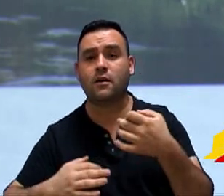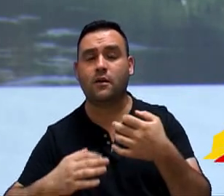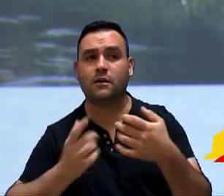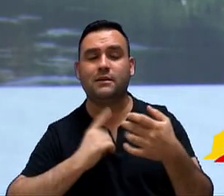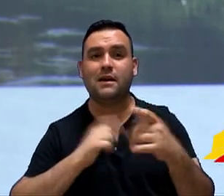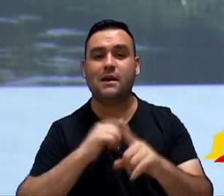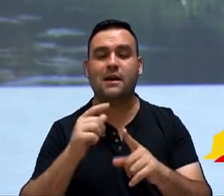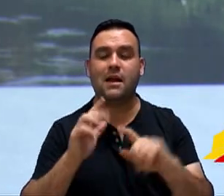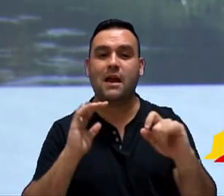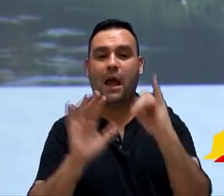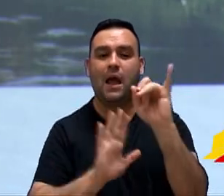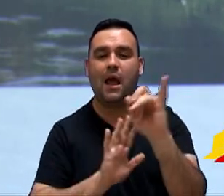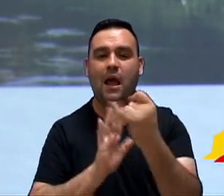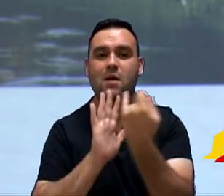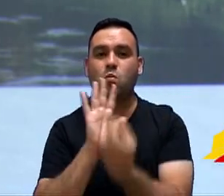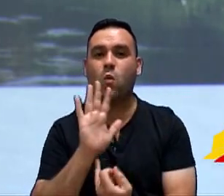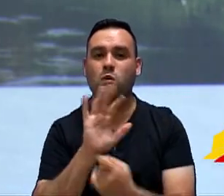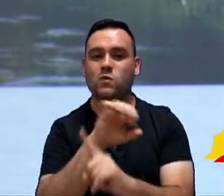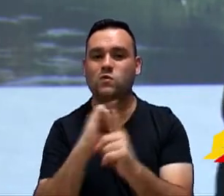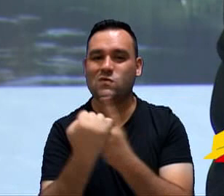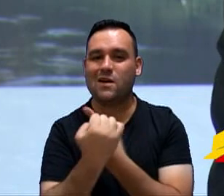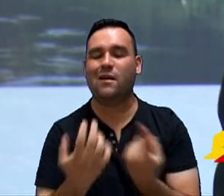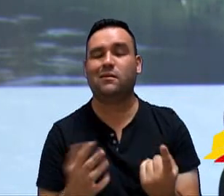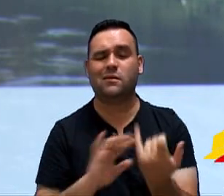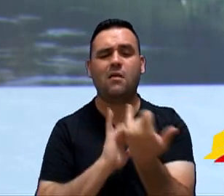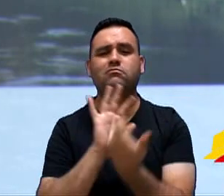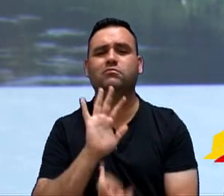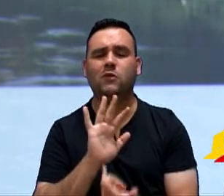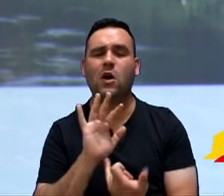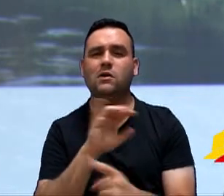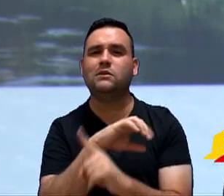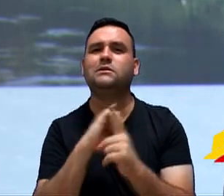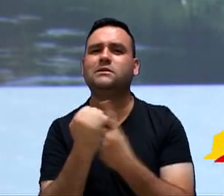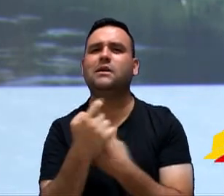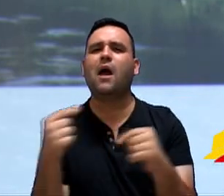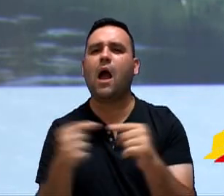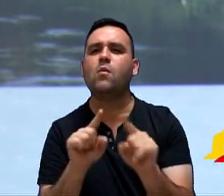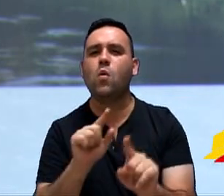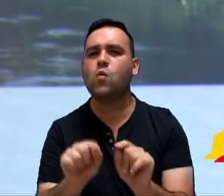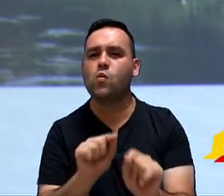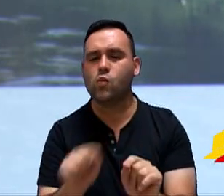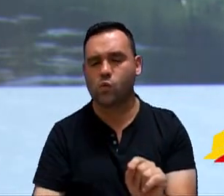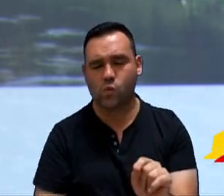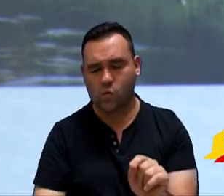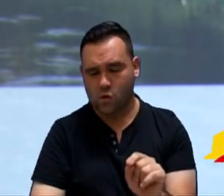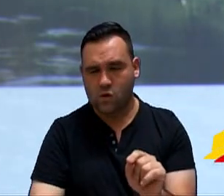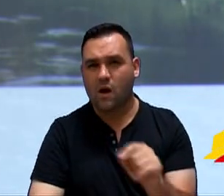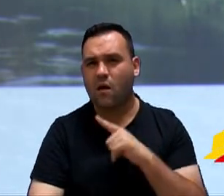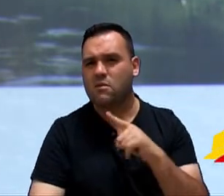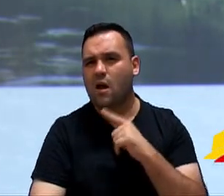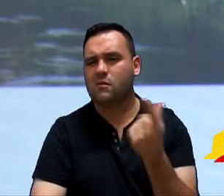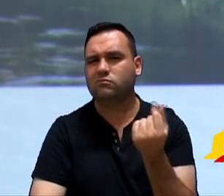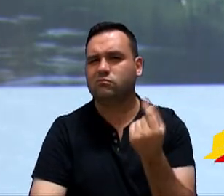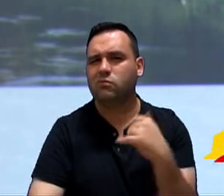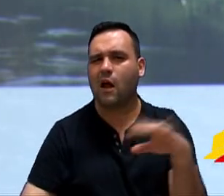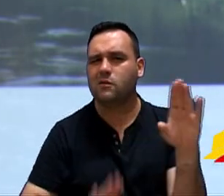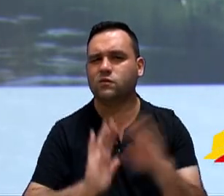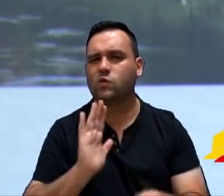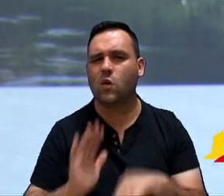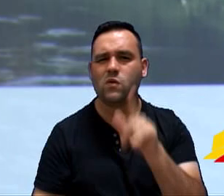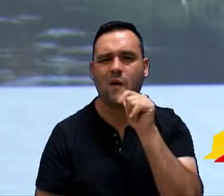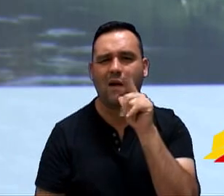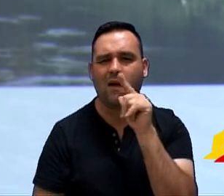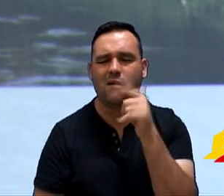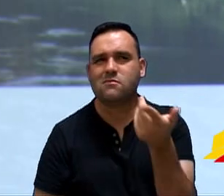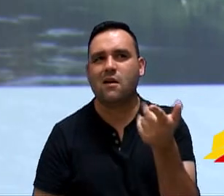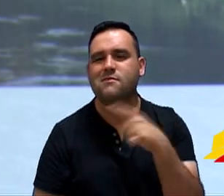tarifa social. E, Vitão, a tarifa social, você tem um valor de desconto de água,